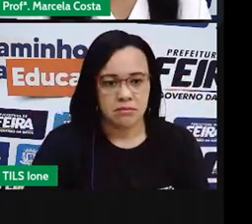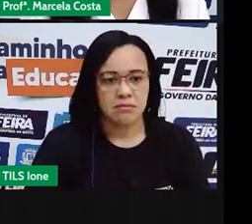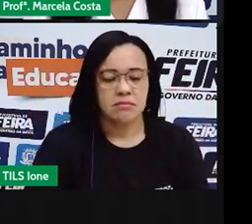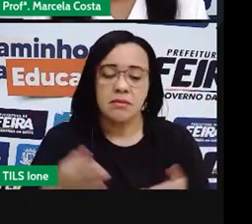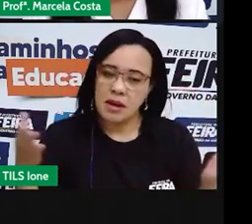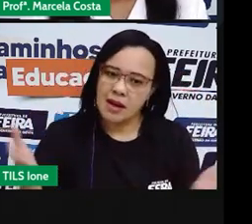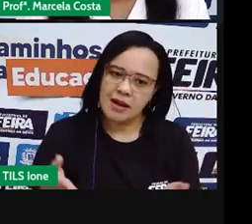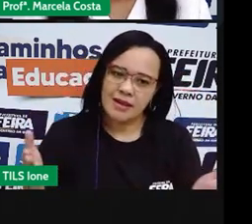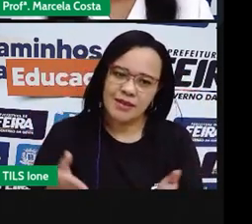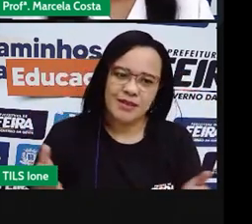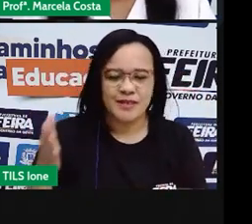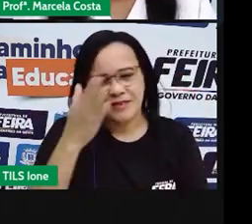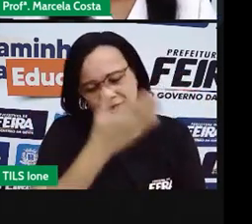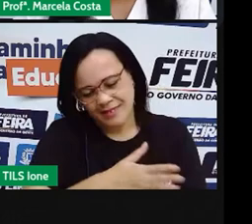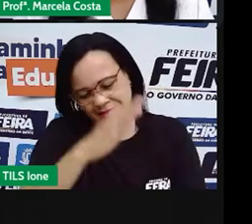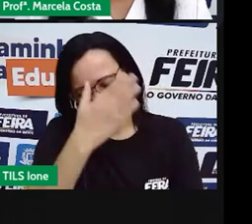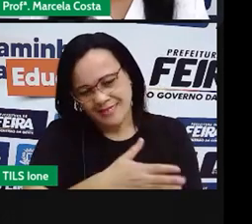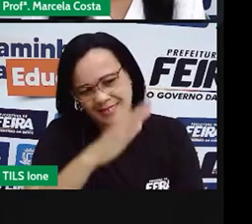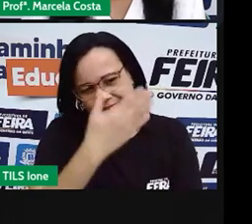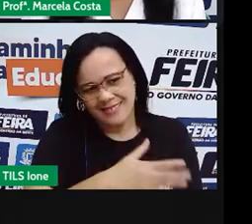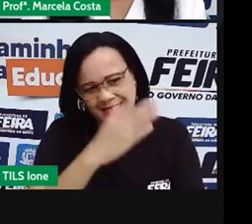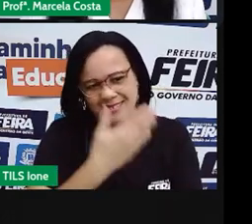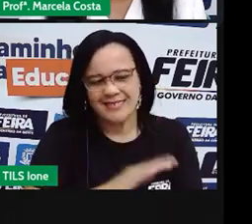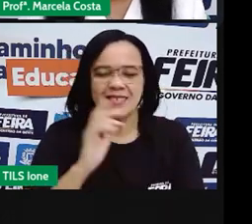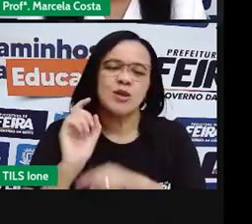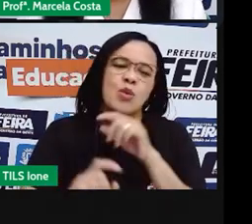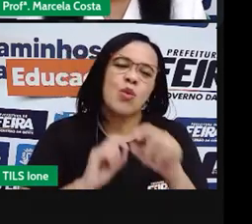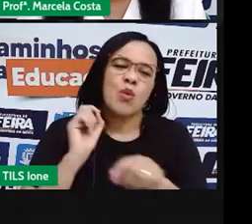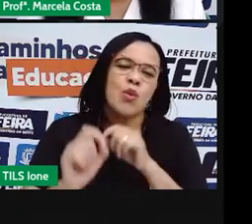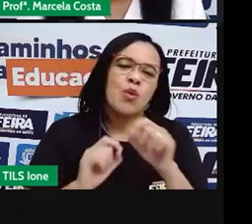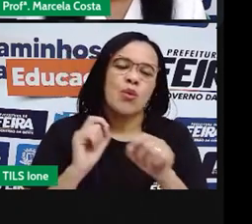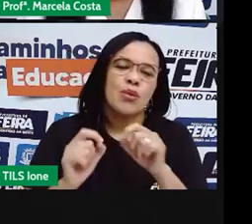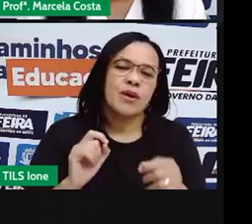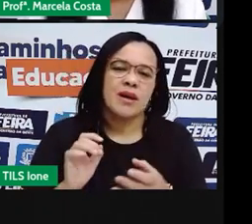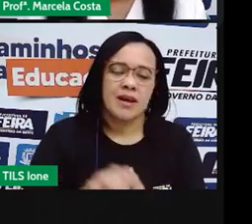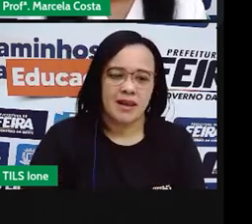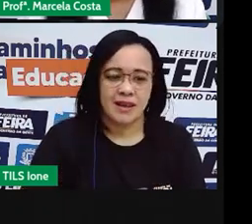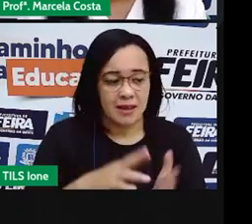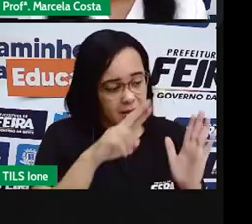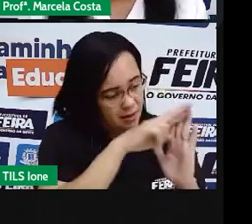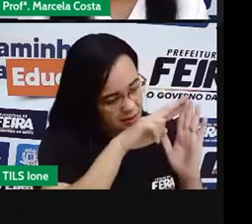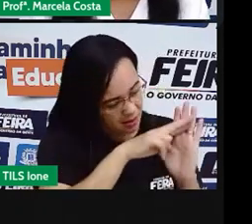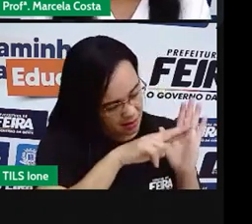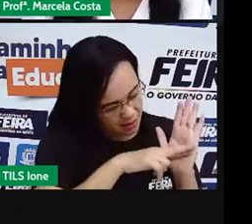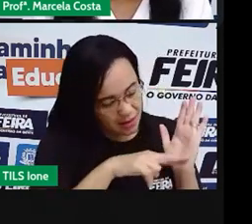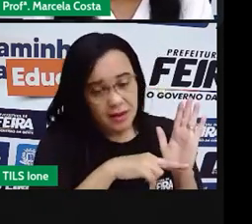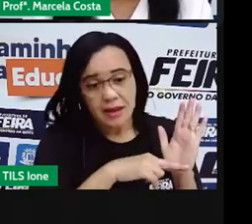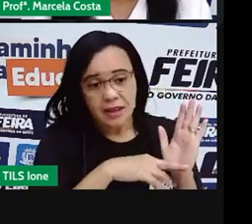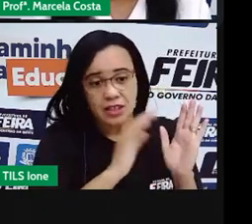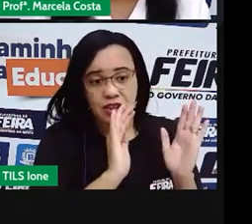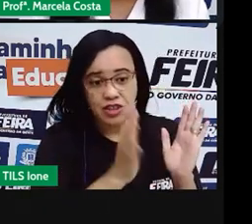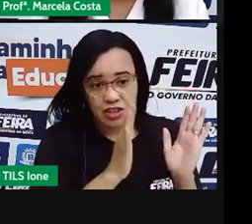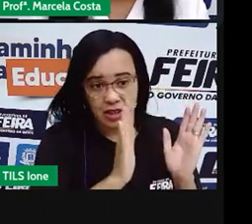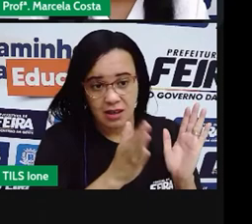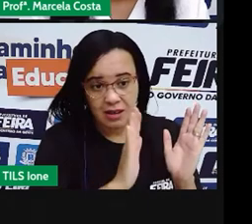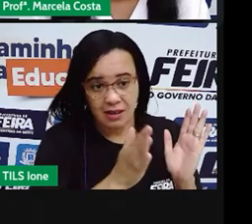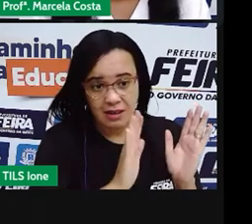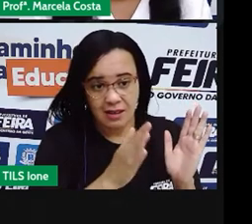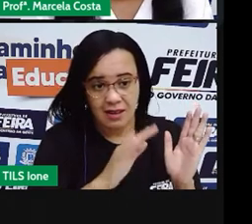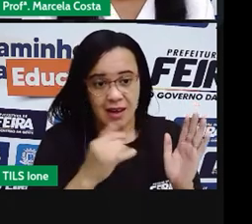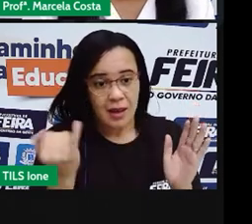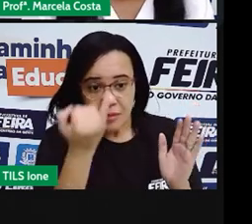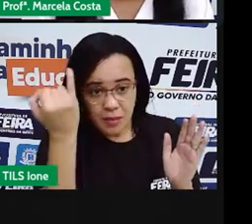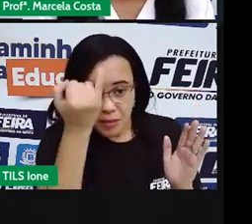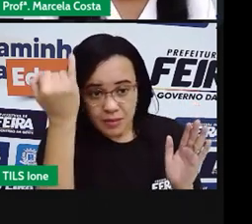Agora, crianças, se a gente já viu alguns já grandes com o doce, e o ponto disso é importante,